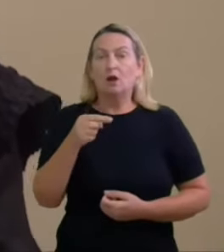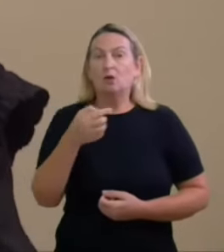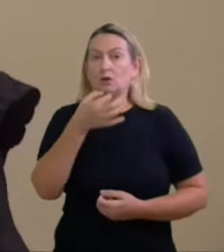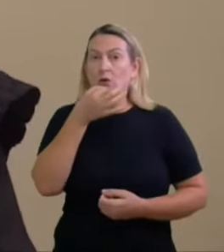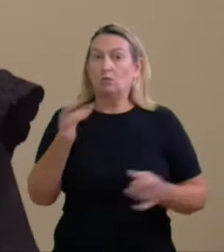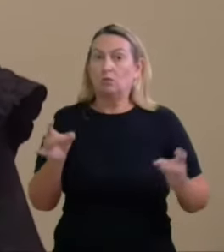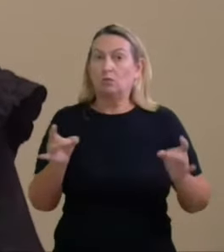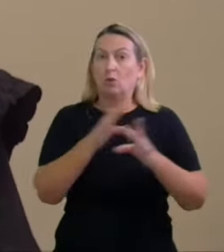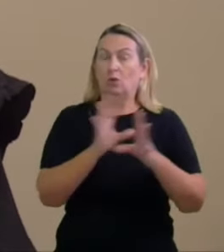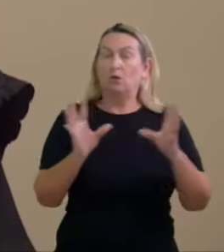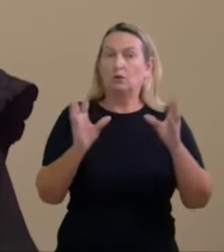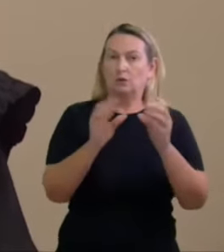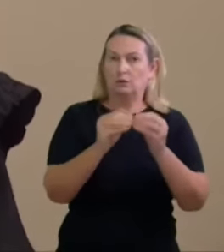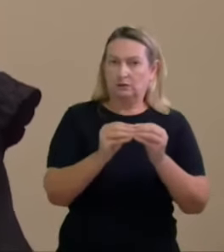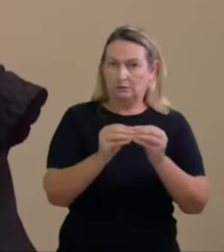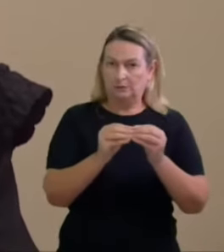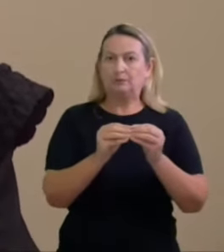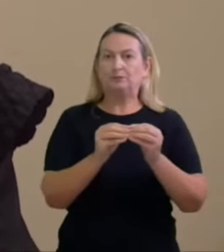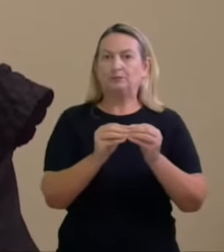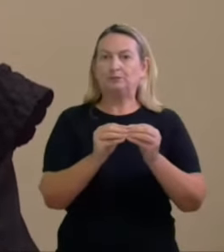aqui em conclusão